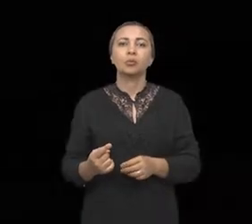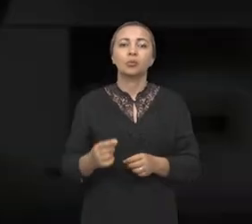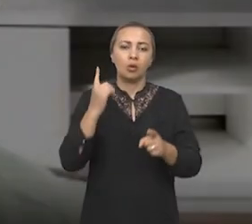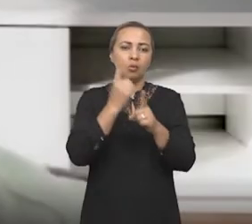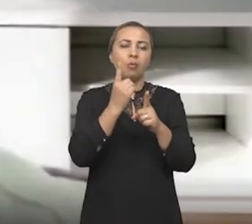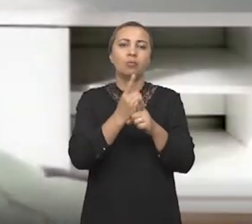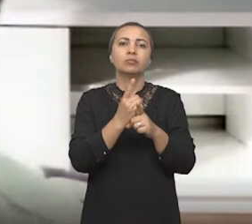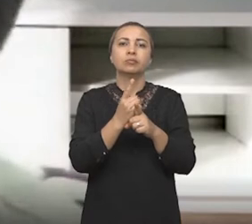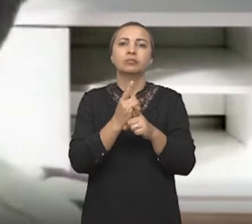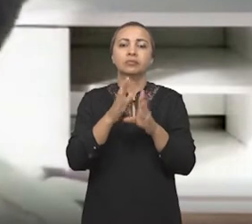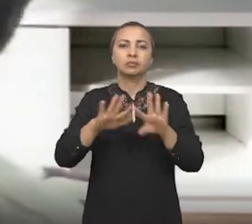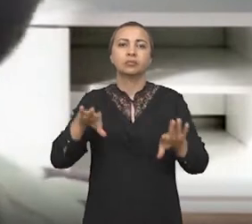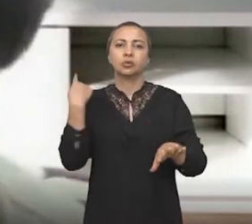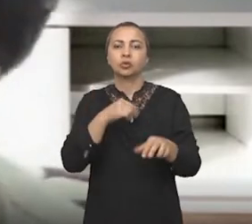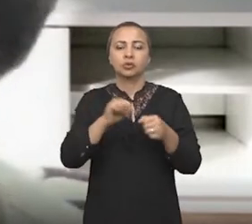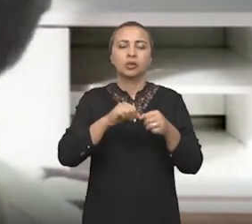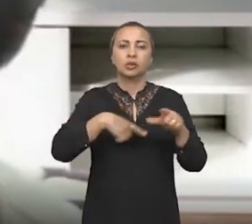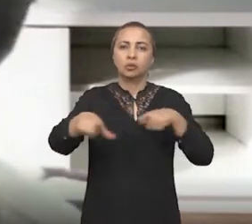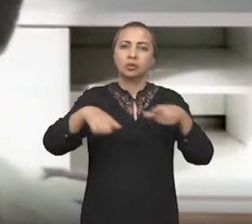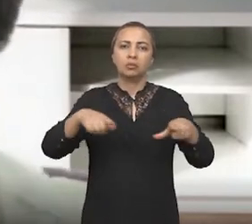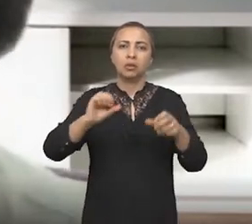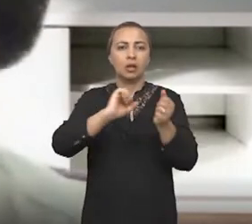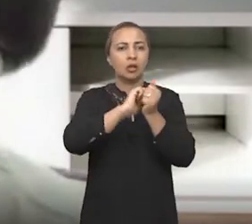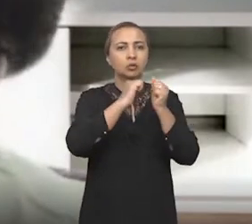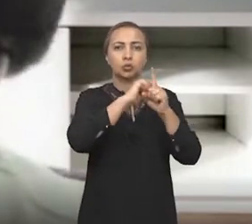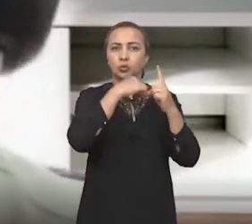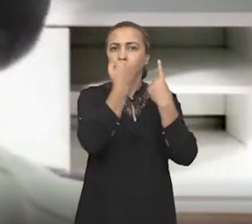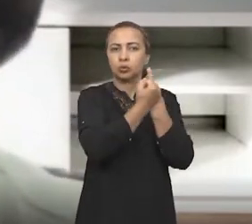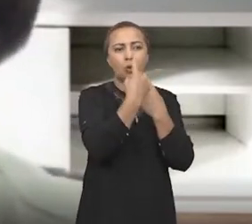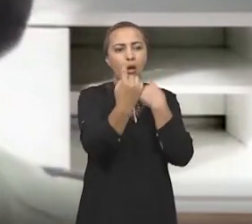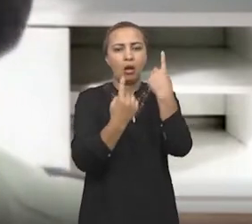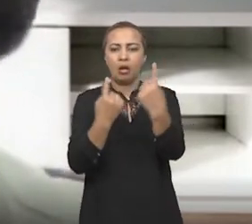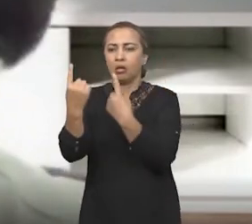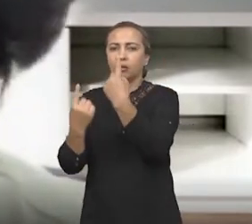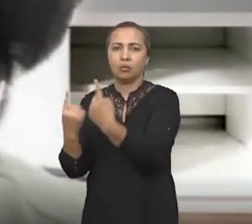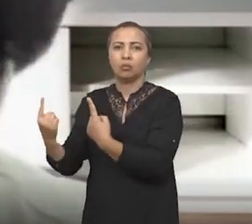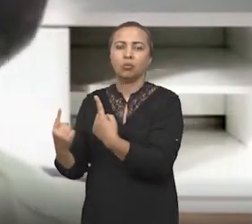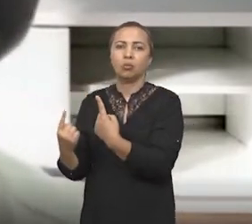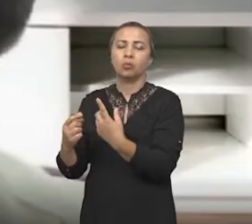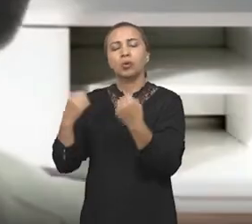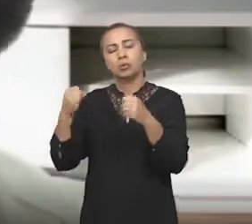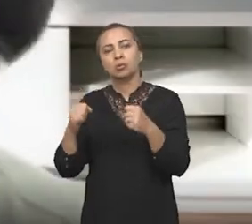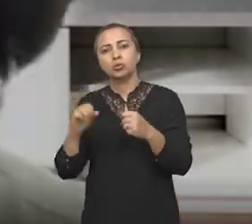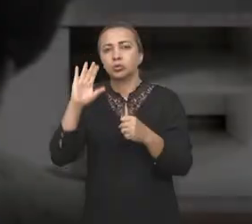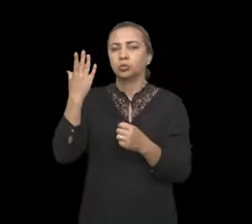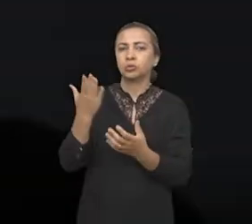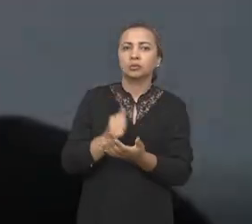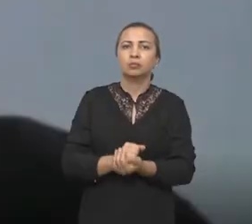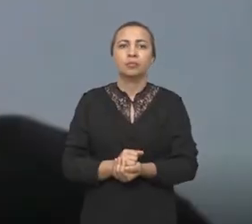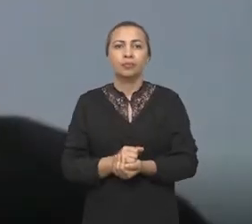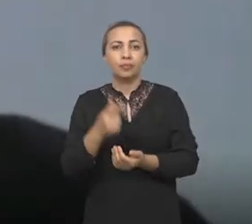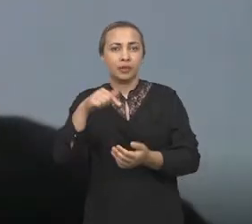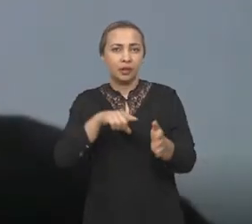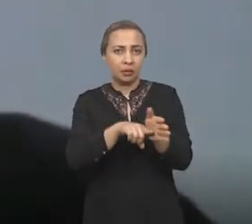E é isso que a gente fez no trabalho, a gente associou, né, cada condição com uma possível causa dessa condição. Essa